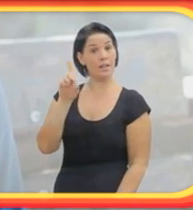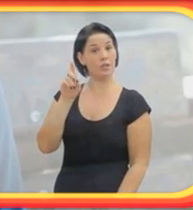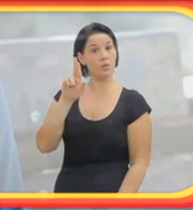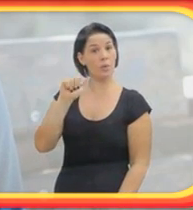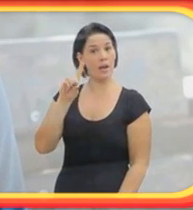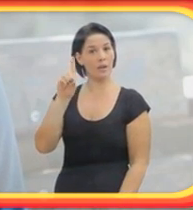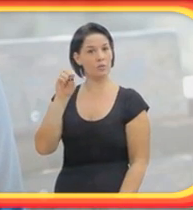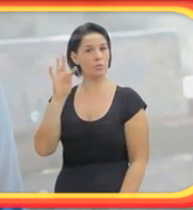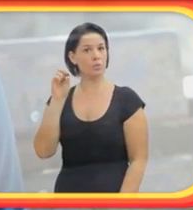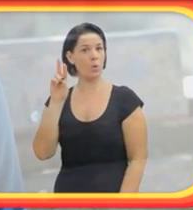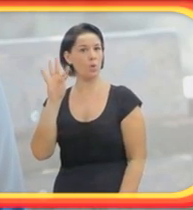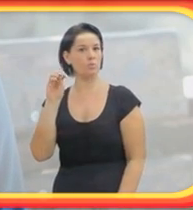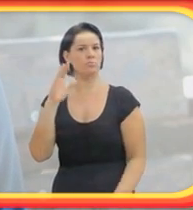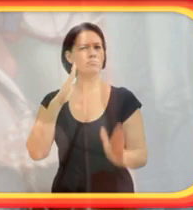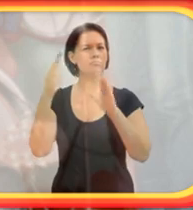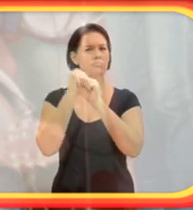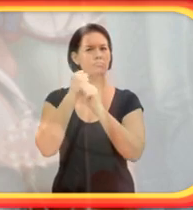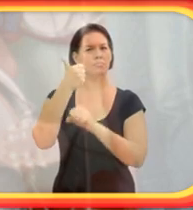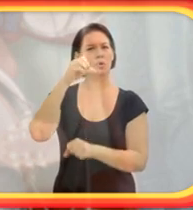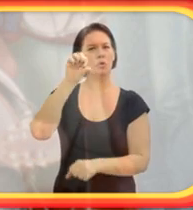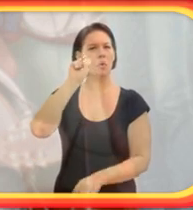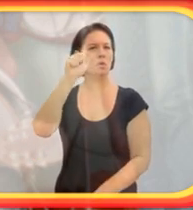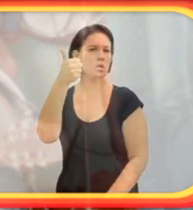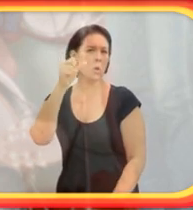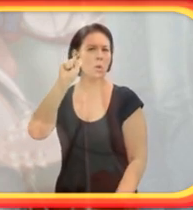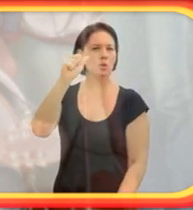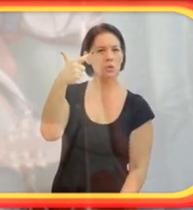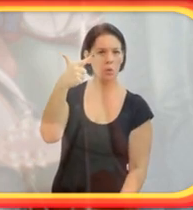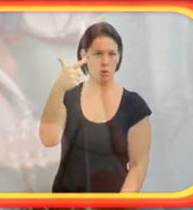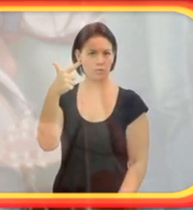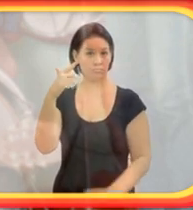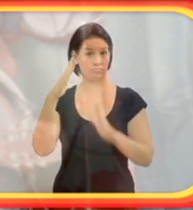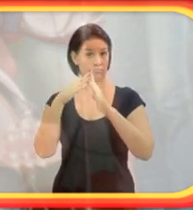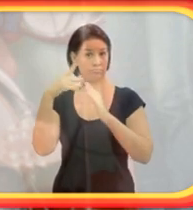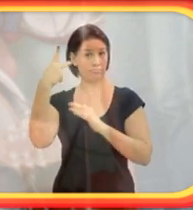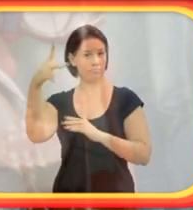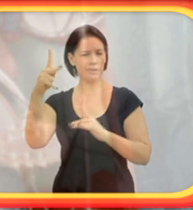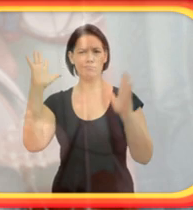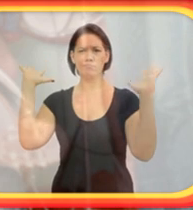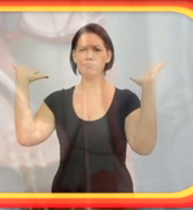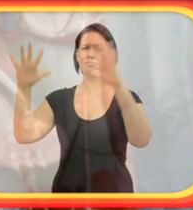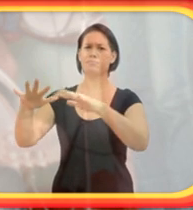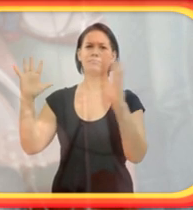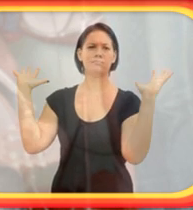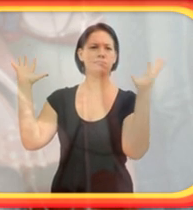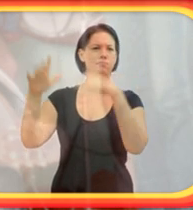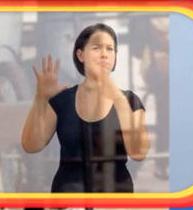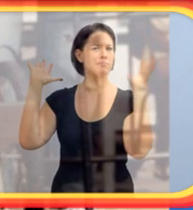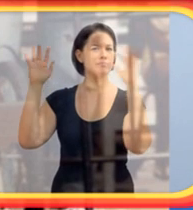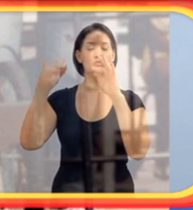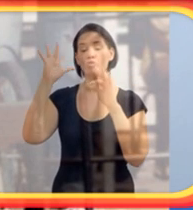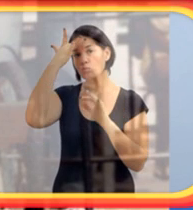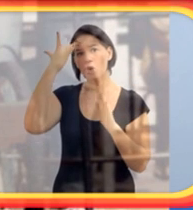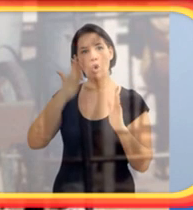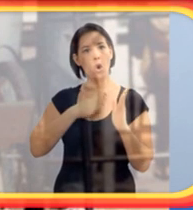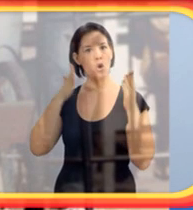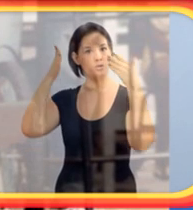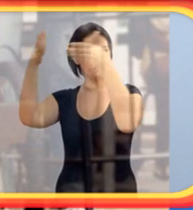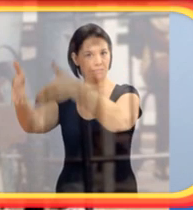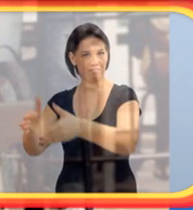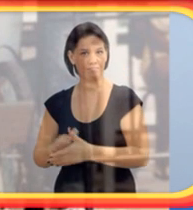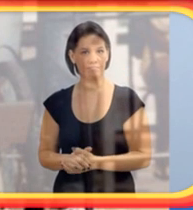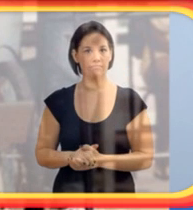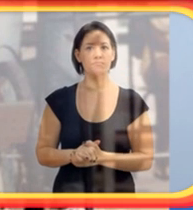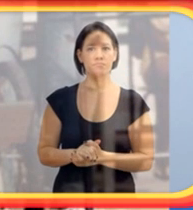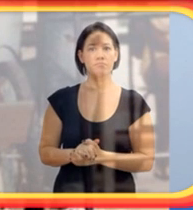1981, 82. A casa dele era o ponto de encontro. Todo mundo passava ali. Um dia sem